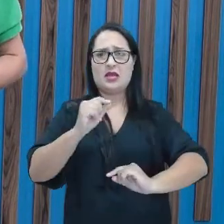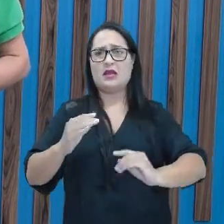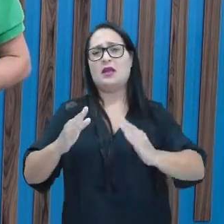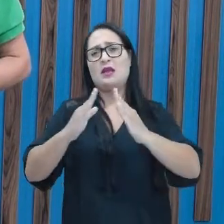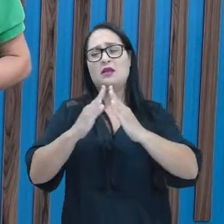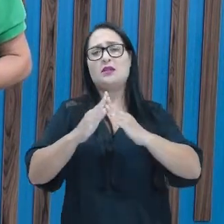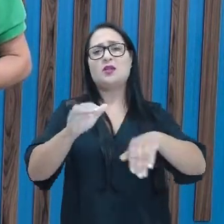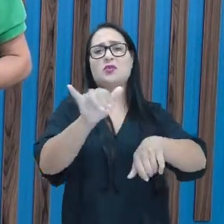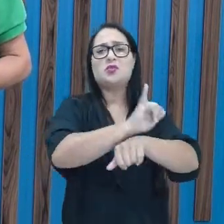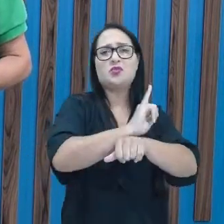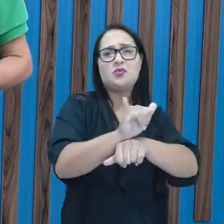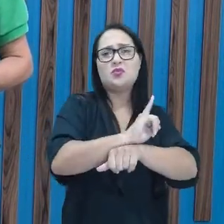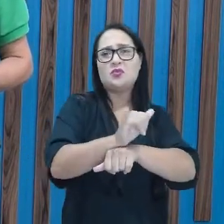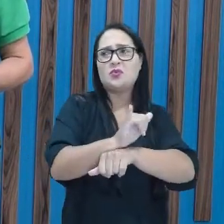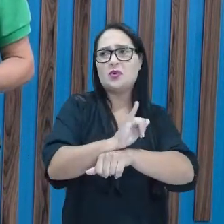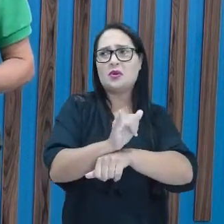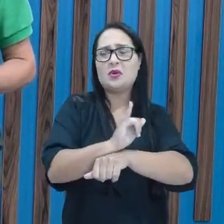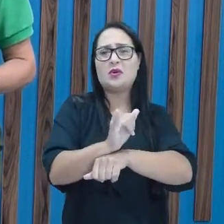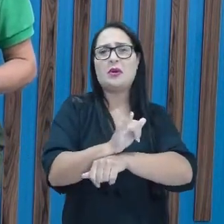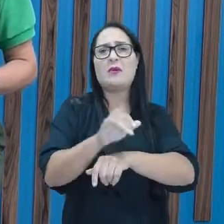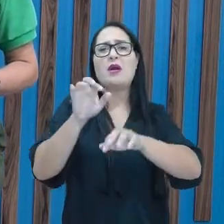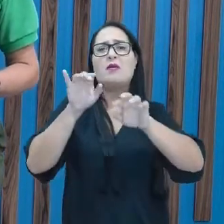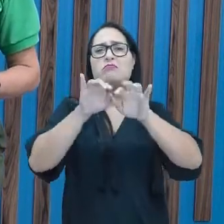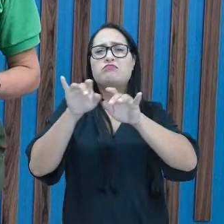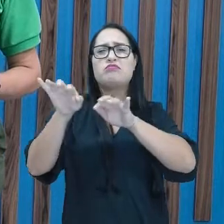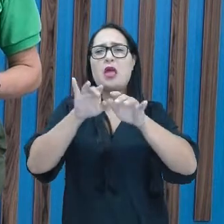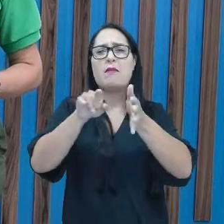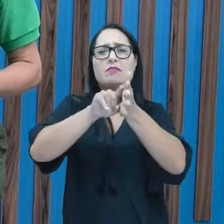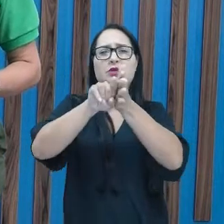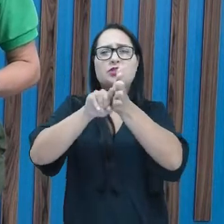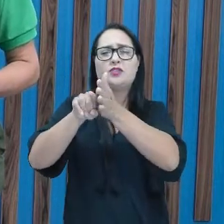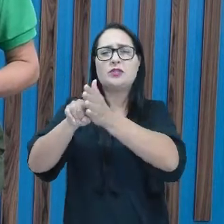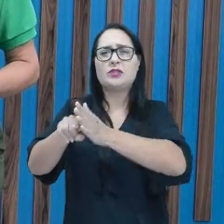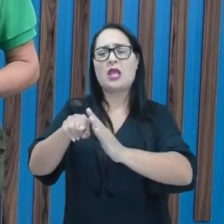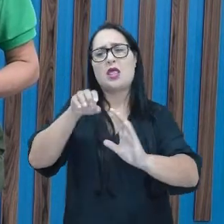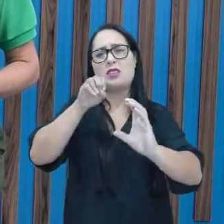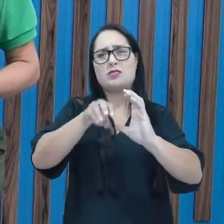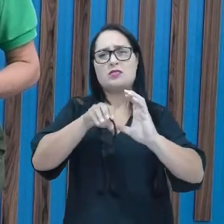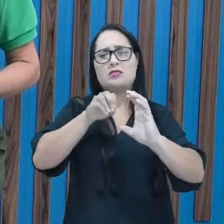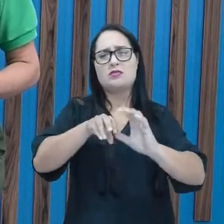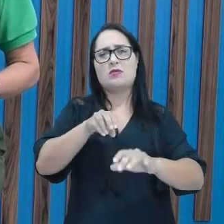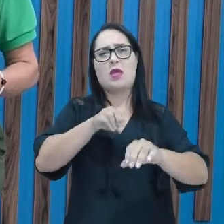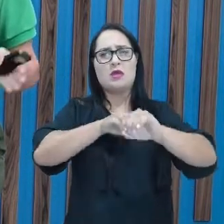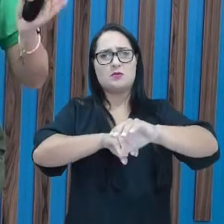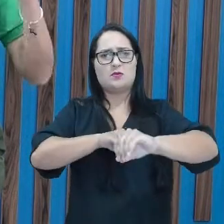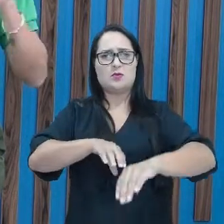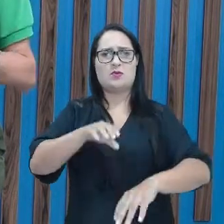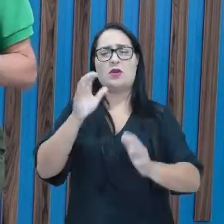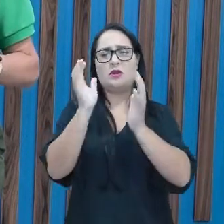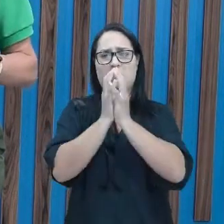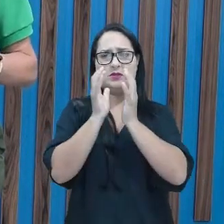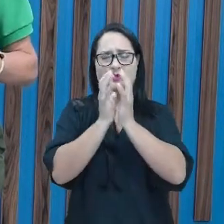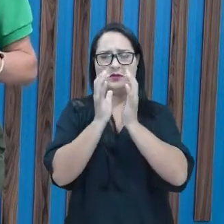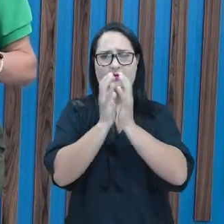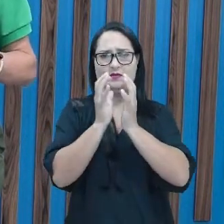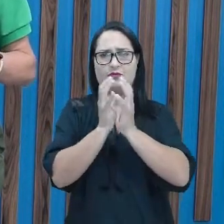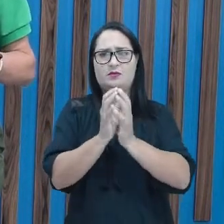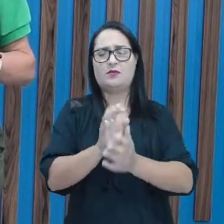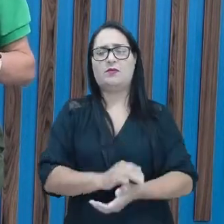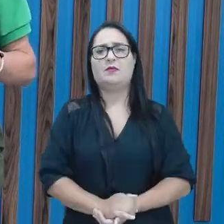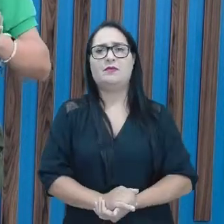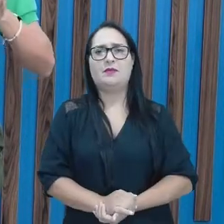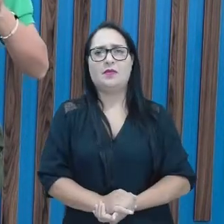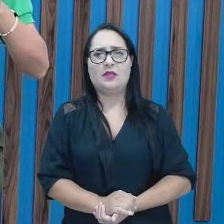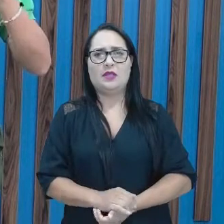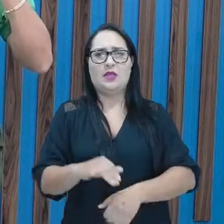lá pelo YouTube, coloca na lupa, Educa Recife. Vai encontrar o canal da Prefeitura, no canal da Prefeitura, gente, pelo